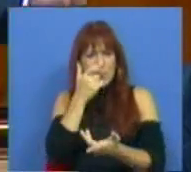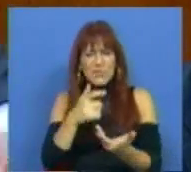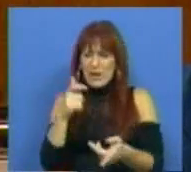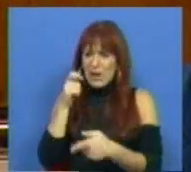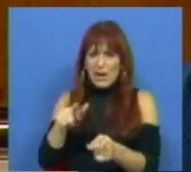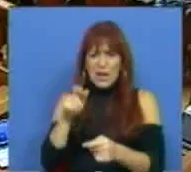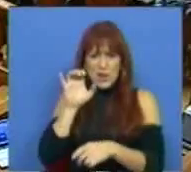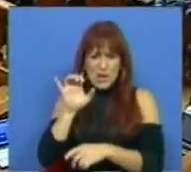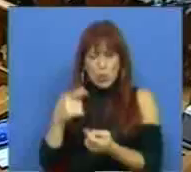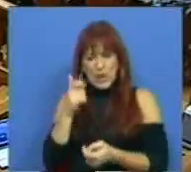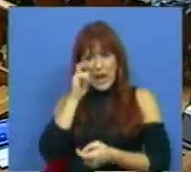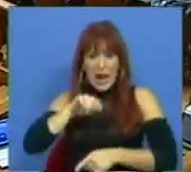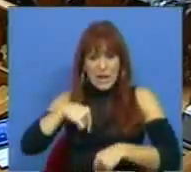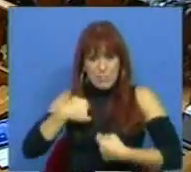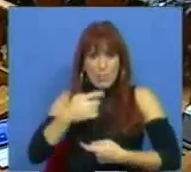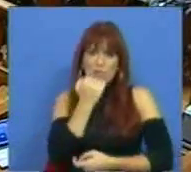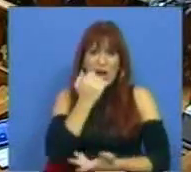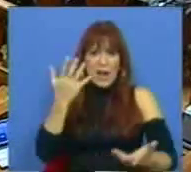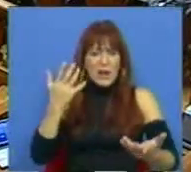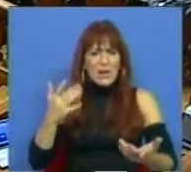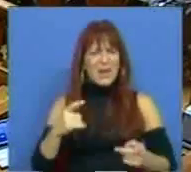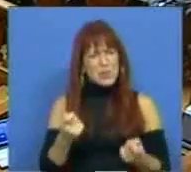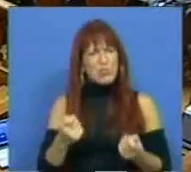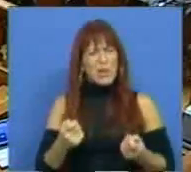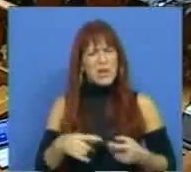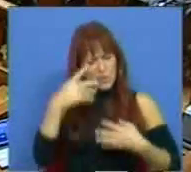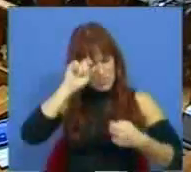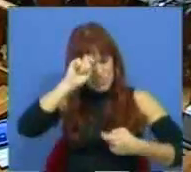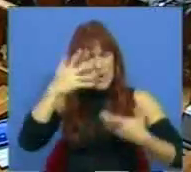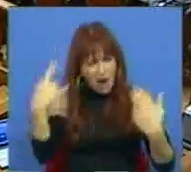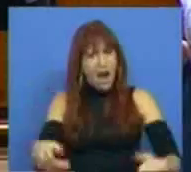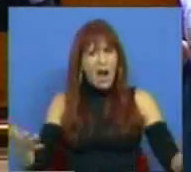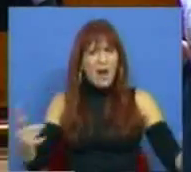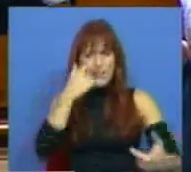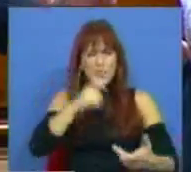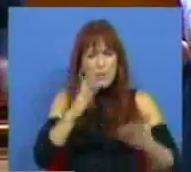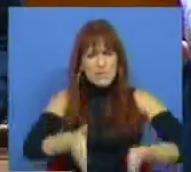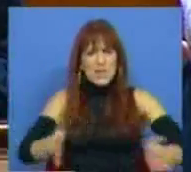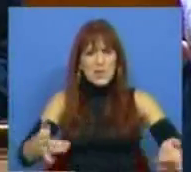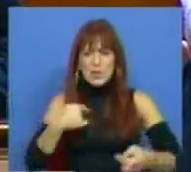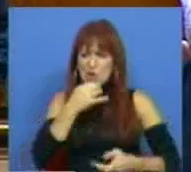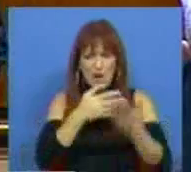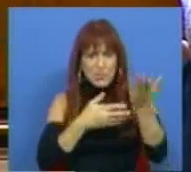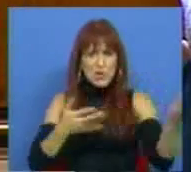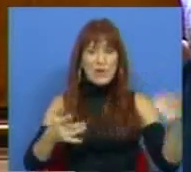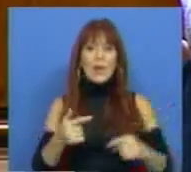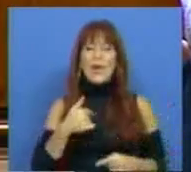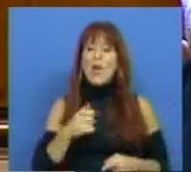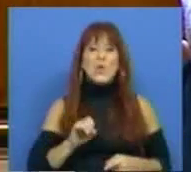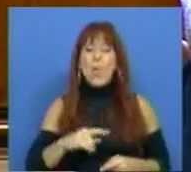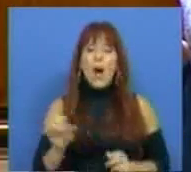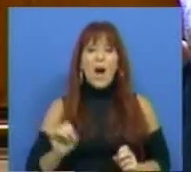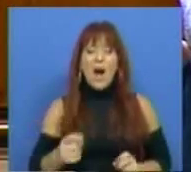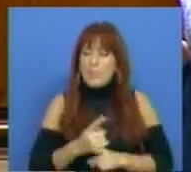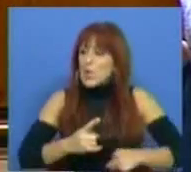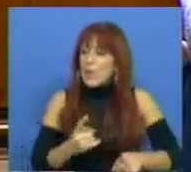Isso insulta quem se ri. É preciso um pouco de consideração e de respeito pessoal por quem estamos a falar. Nós não temos a